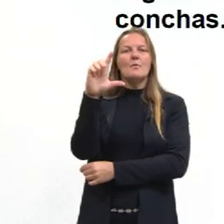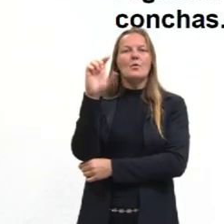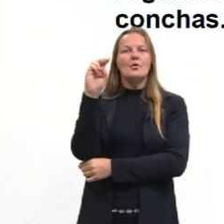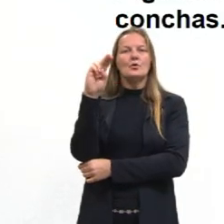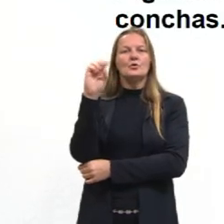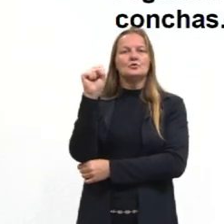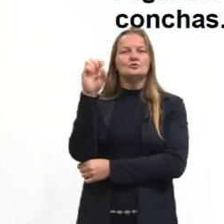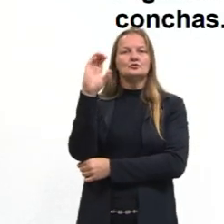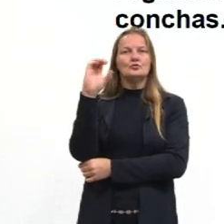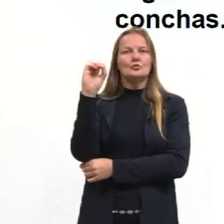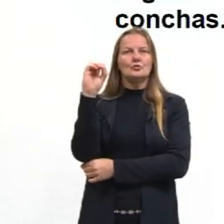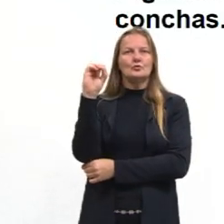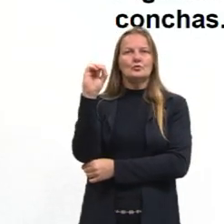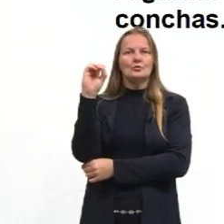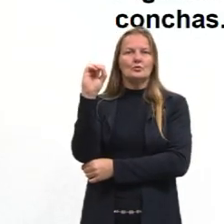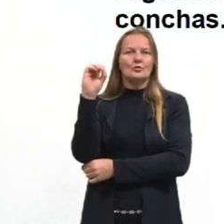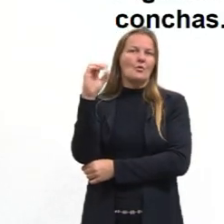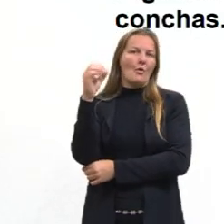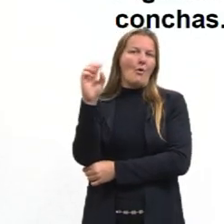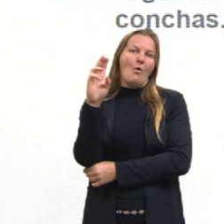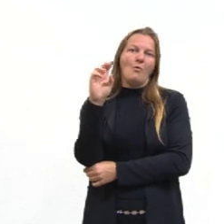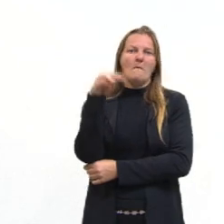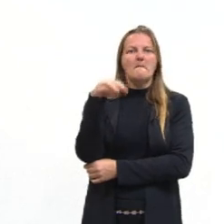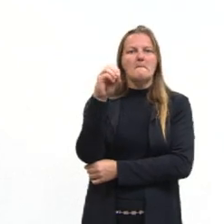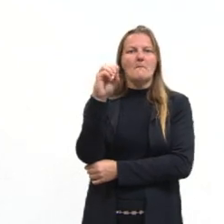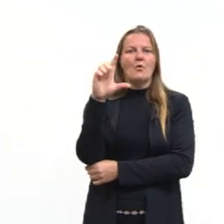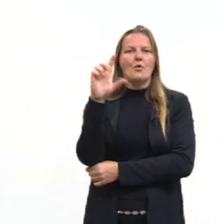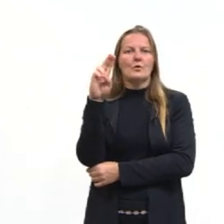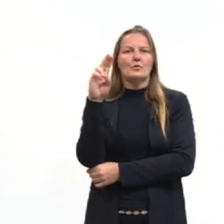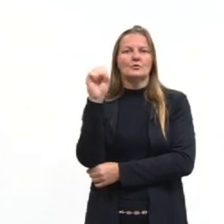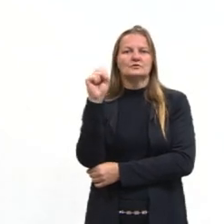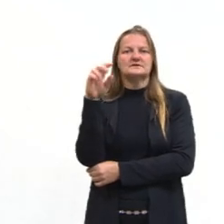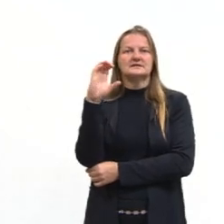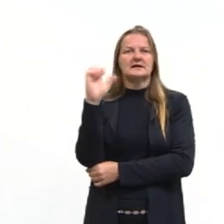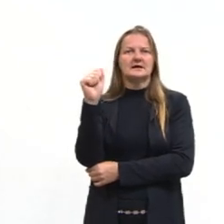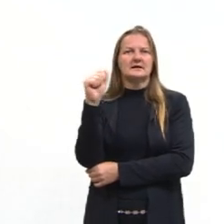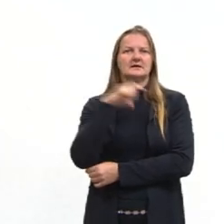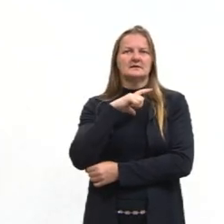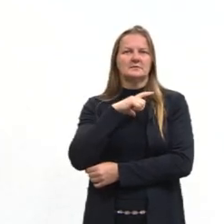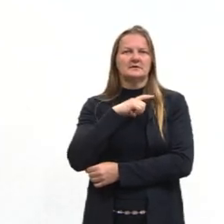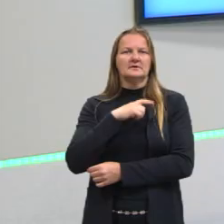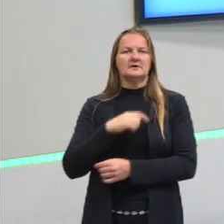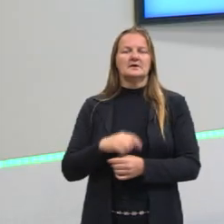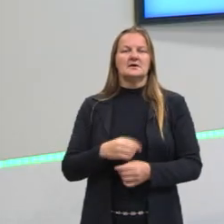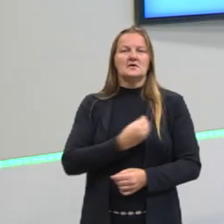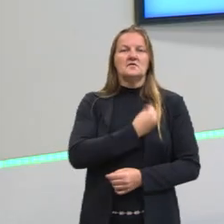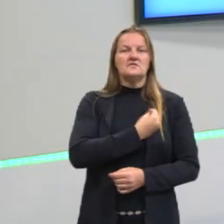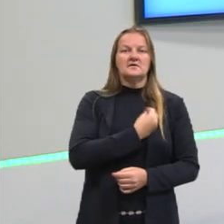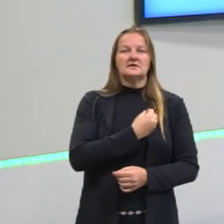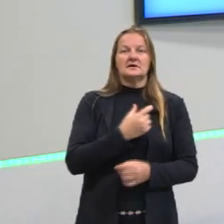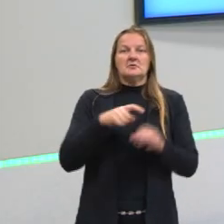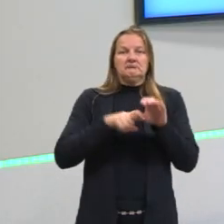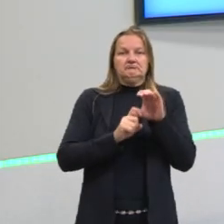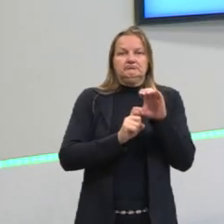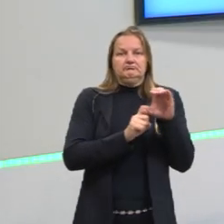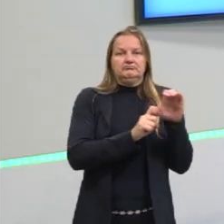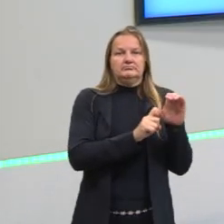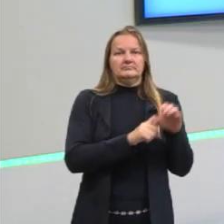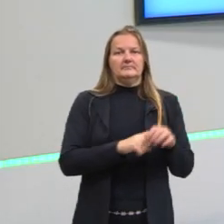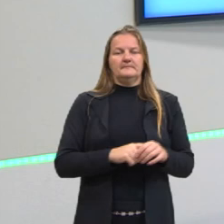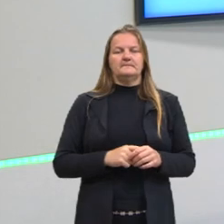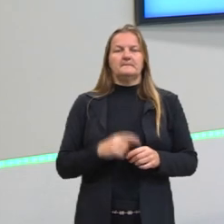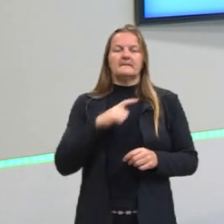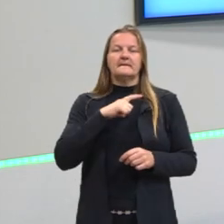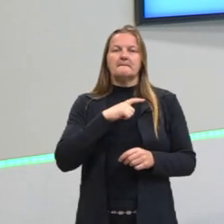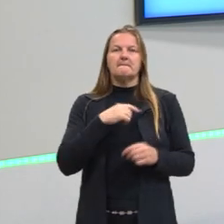É injusto falar de ser parasita, né? Tem vários do filo nematoda que tem vida livre, que estão vivendo lá suas vidas livres, mas não parasitam